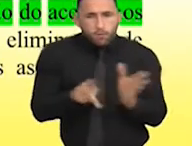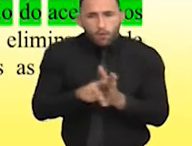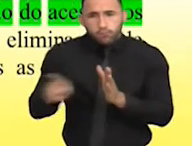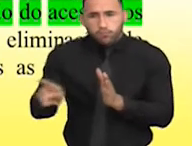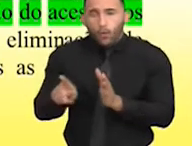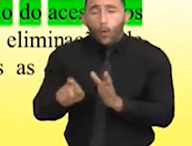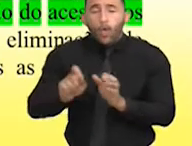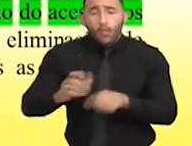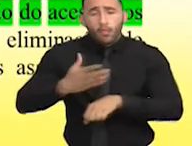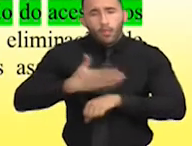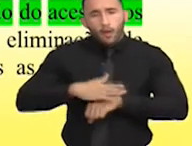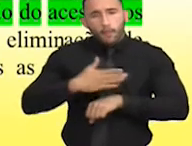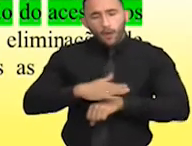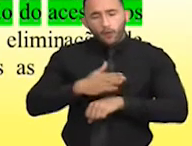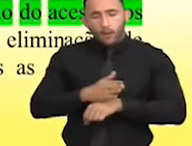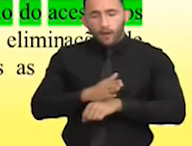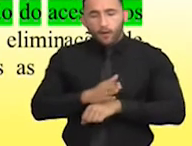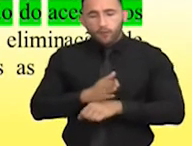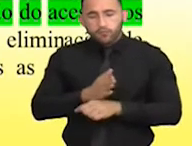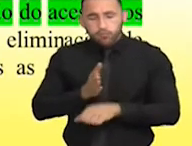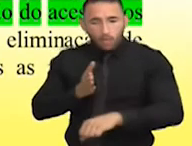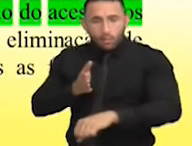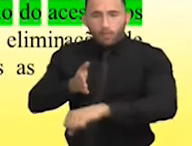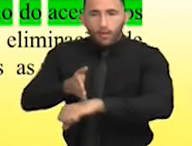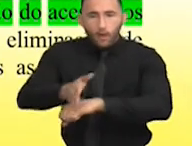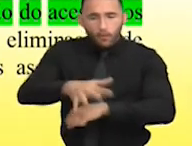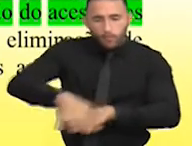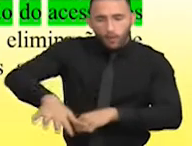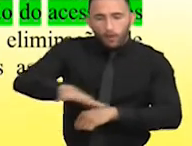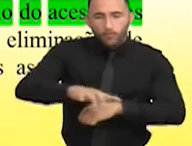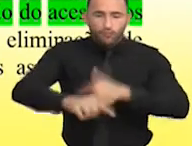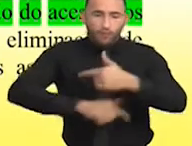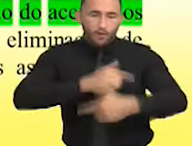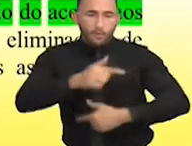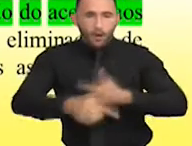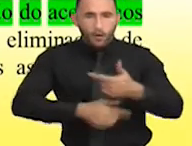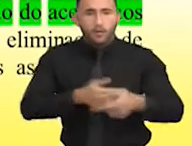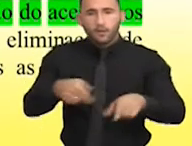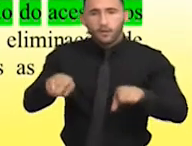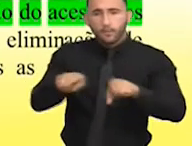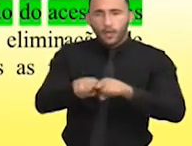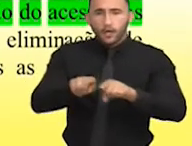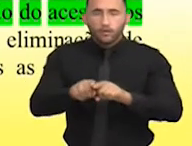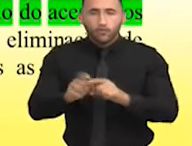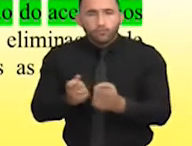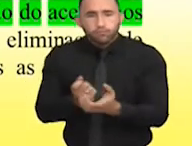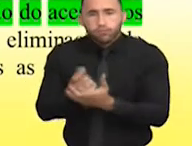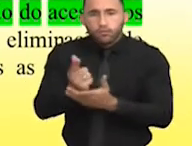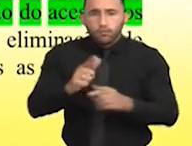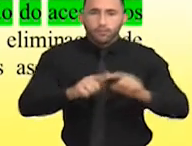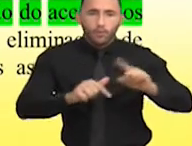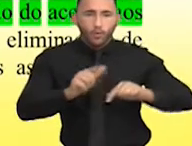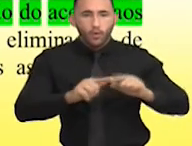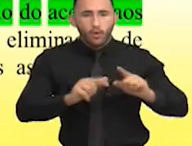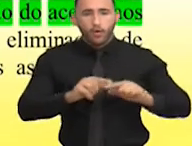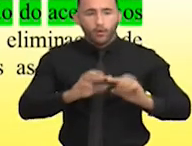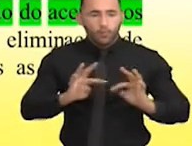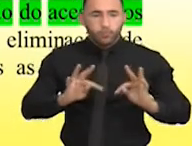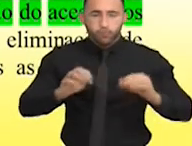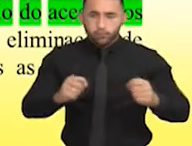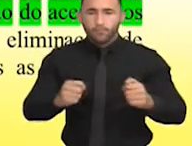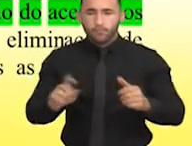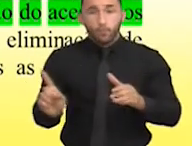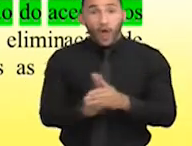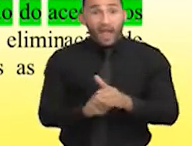treinamento para trabalho e a convivência e a facilitação do acesso de bens e serviços coletivos. quem lê isso vai falar nossa, que